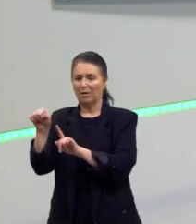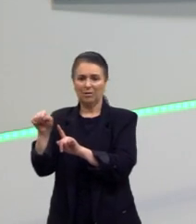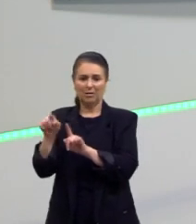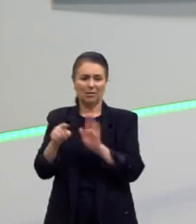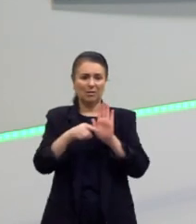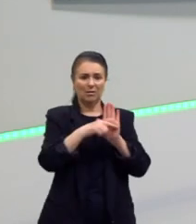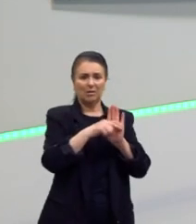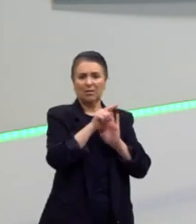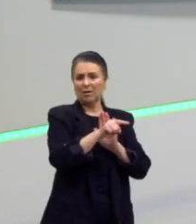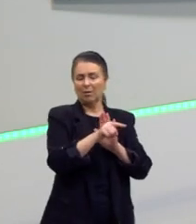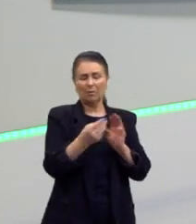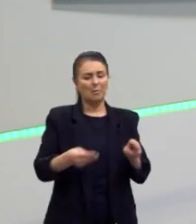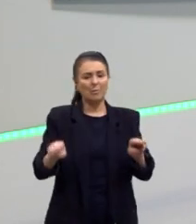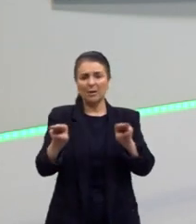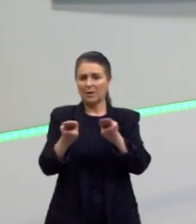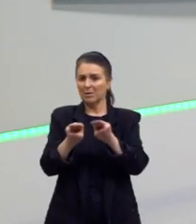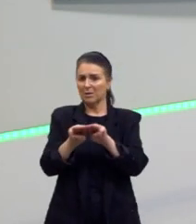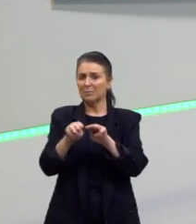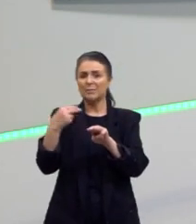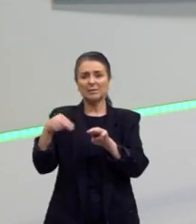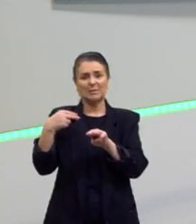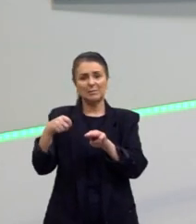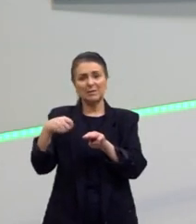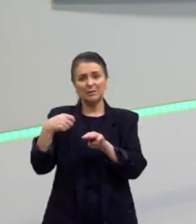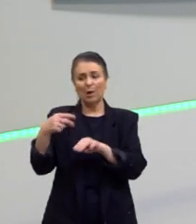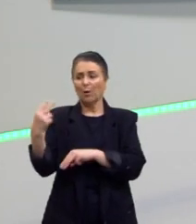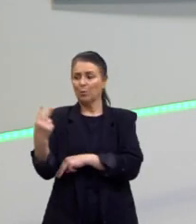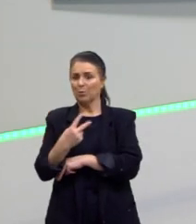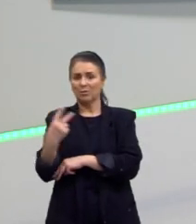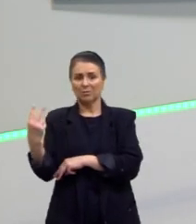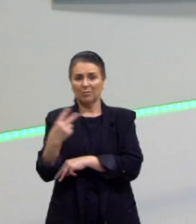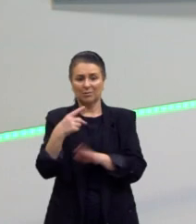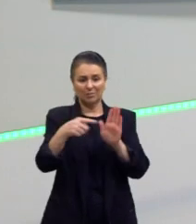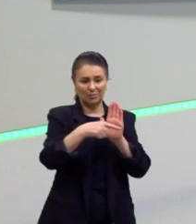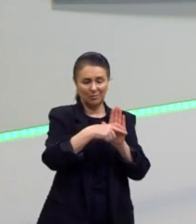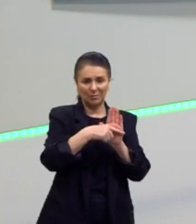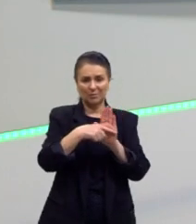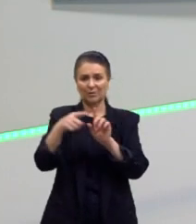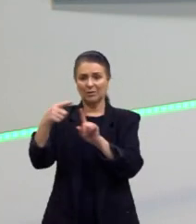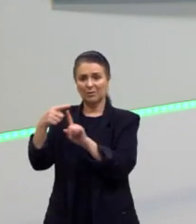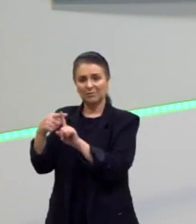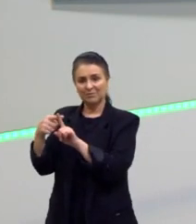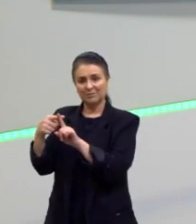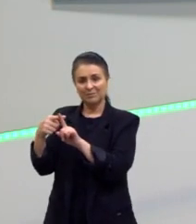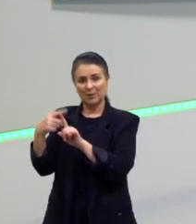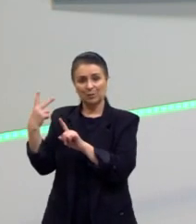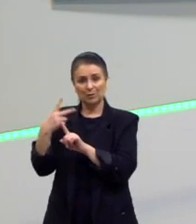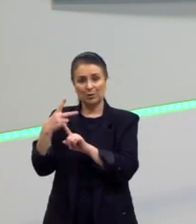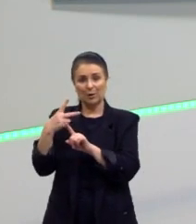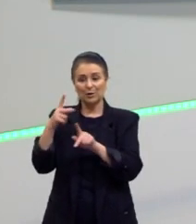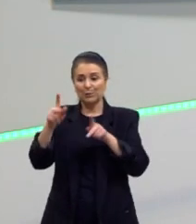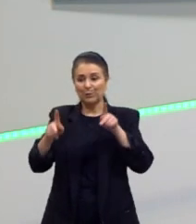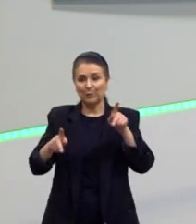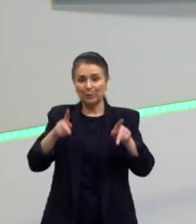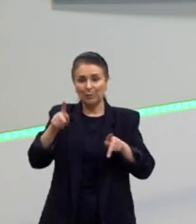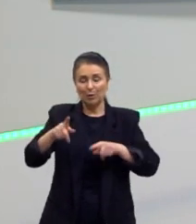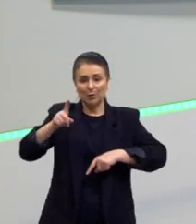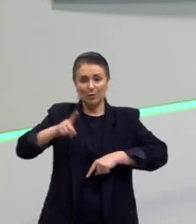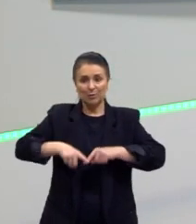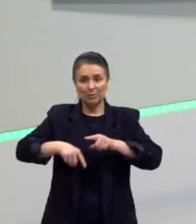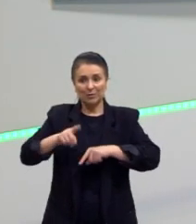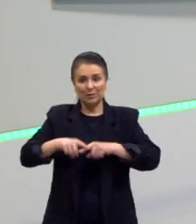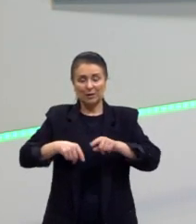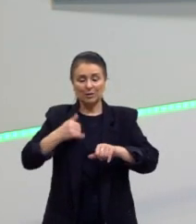pode acontecer, né? Eu preciso ter os dois. Quando eu estou falando de um ímã, eu preciso ter os dois polos. E os materiais, então,